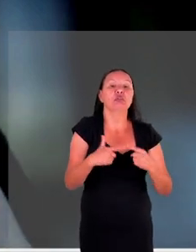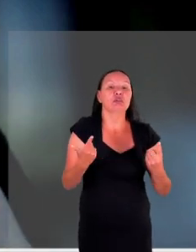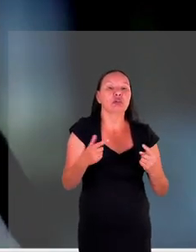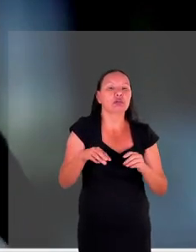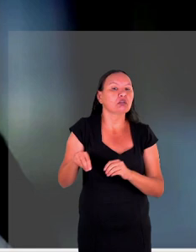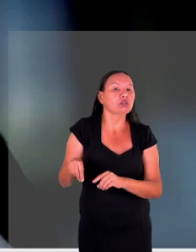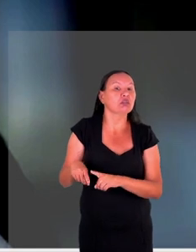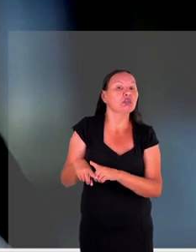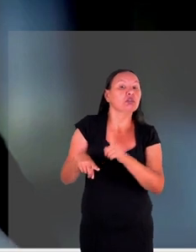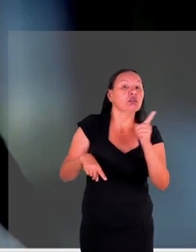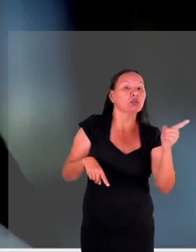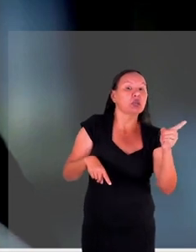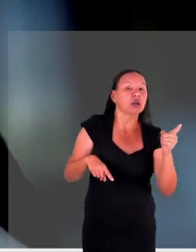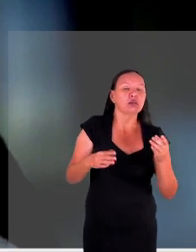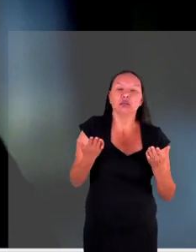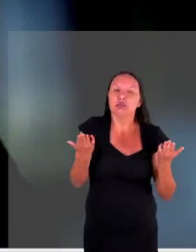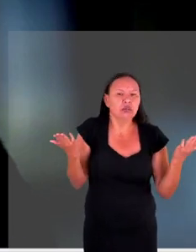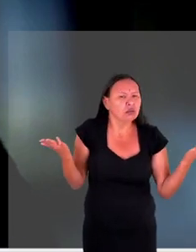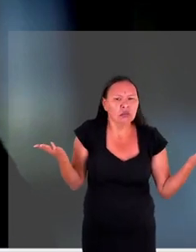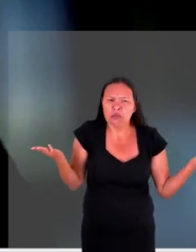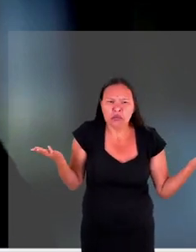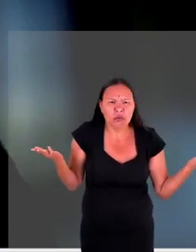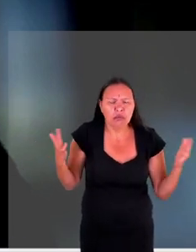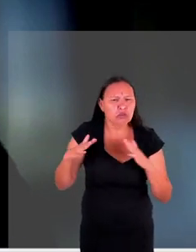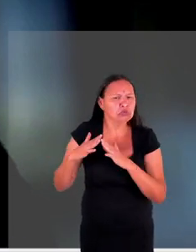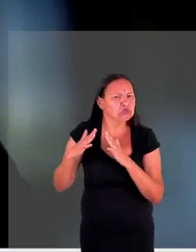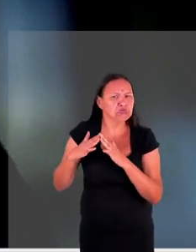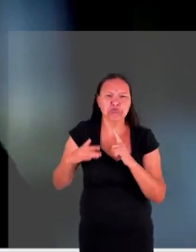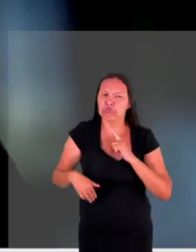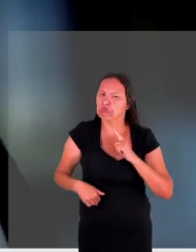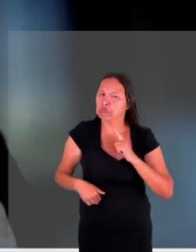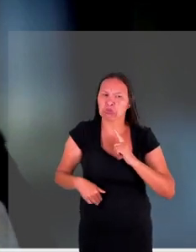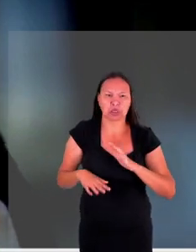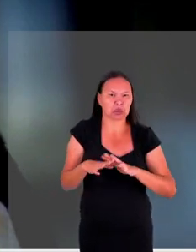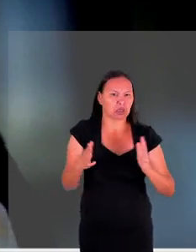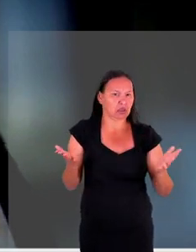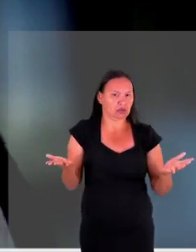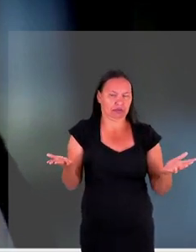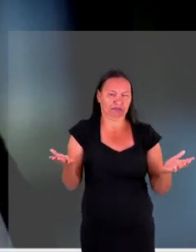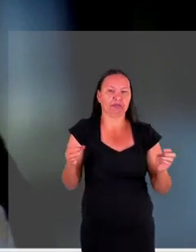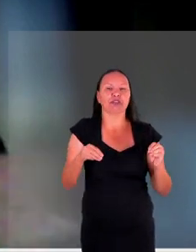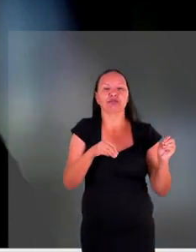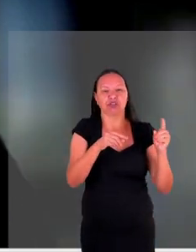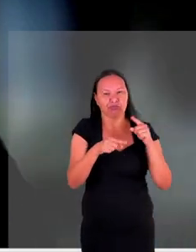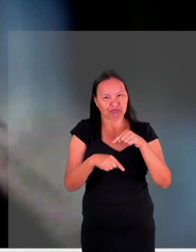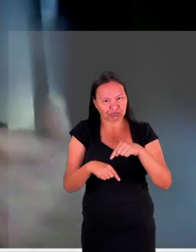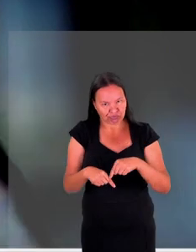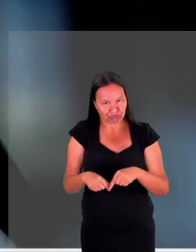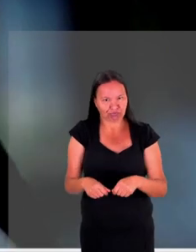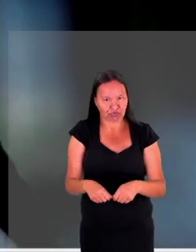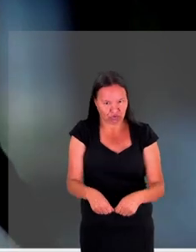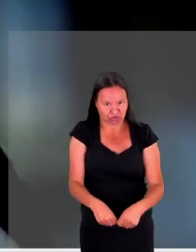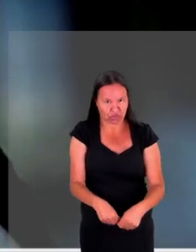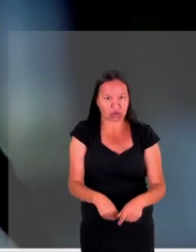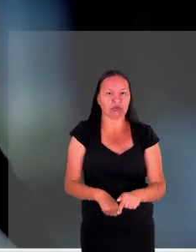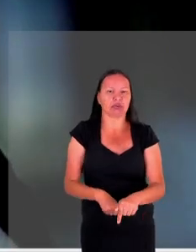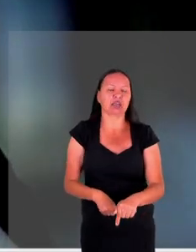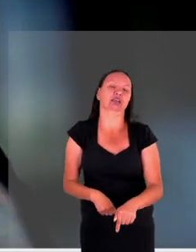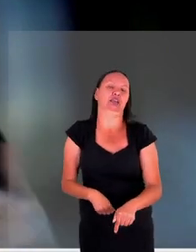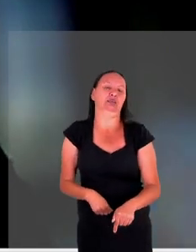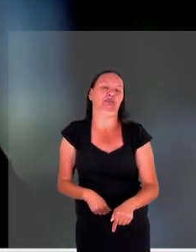outros sendo muito sincero e direto acreditam acham uma oportunidade melhor